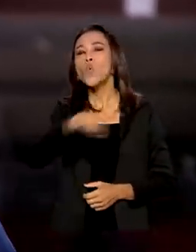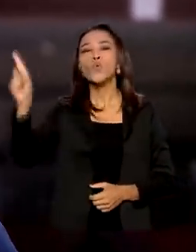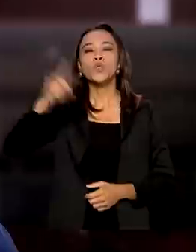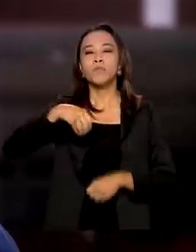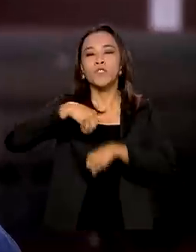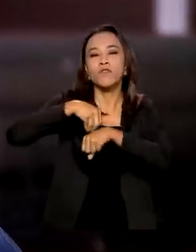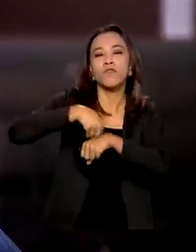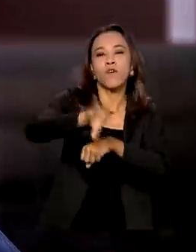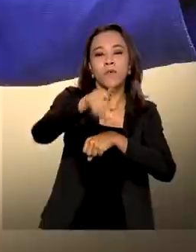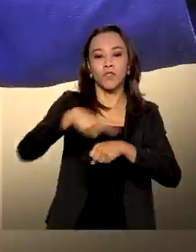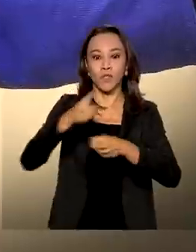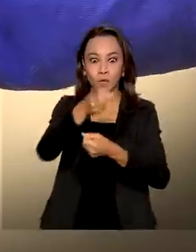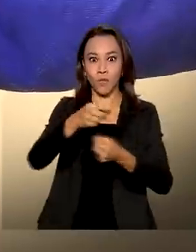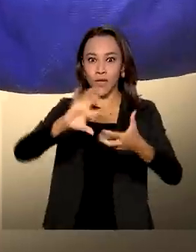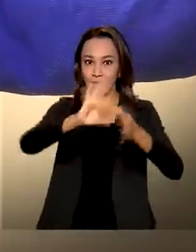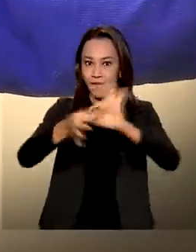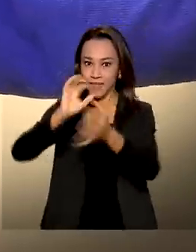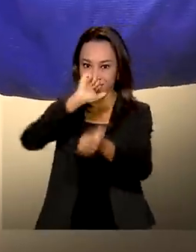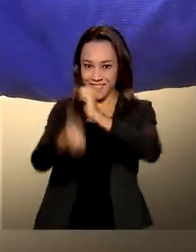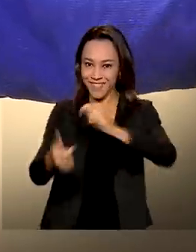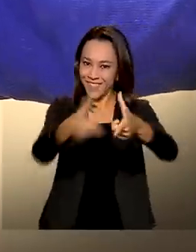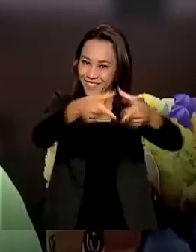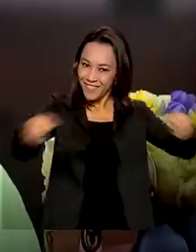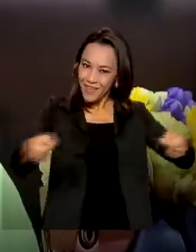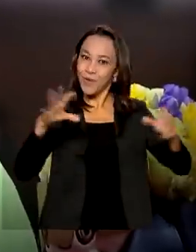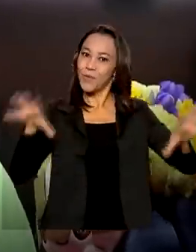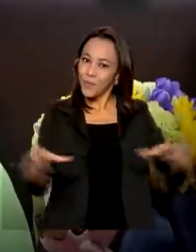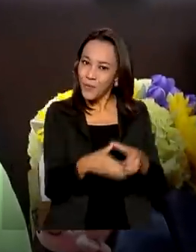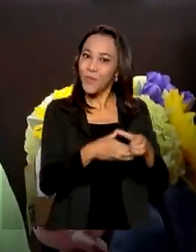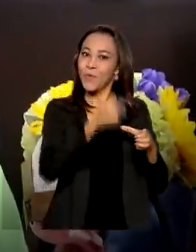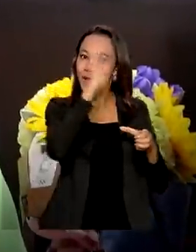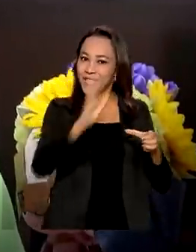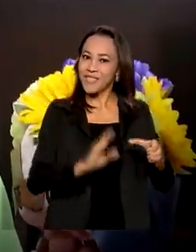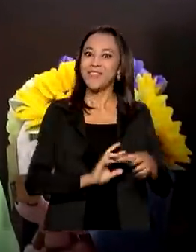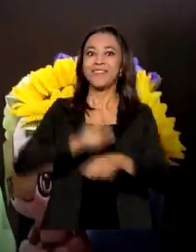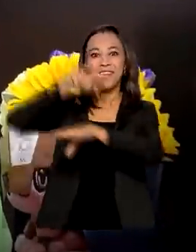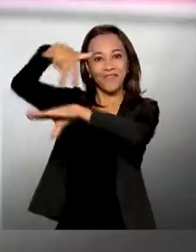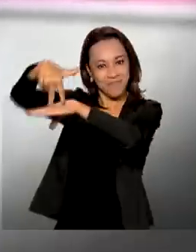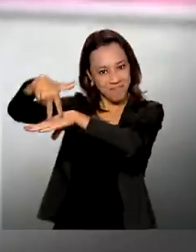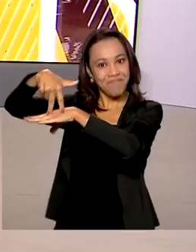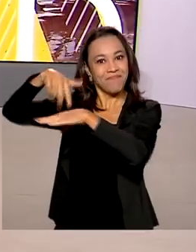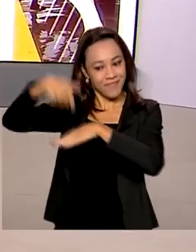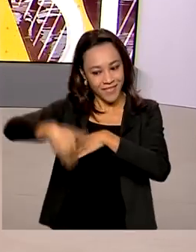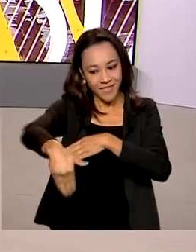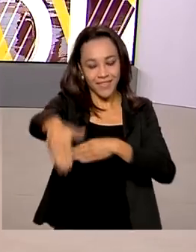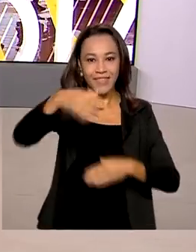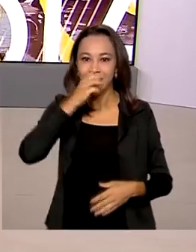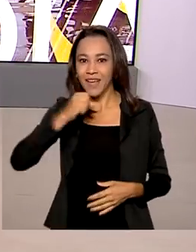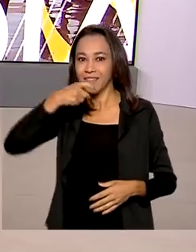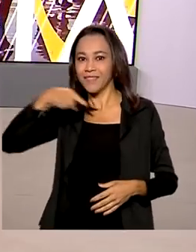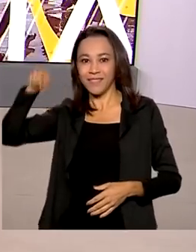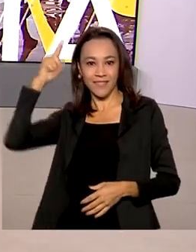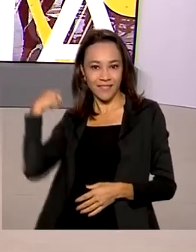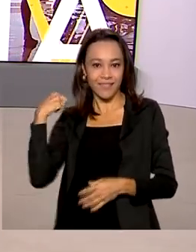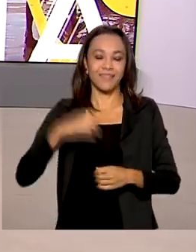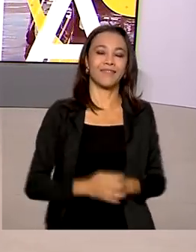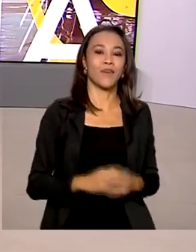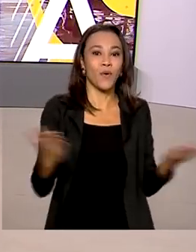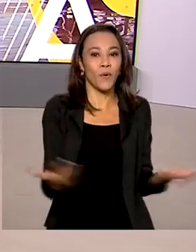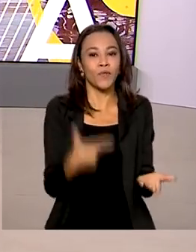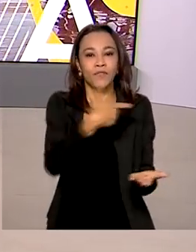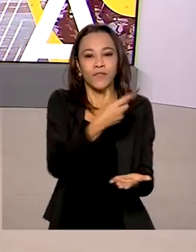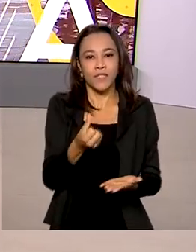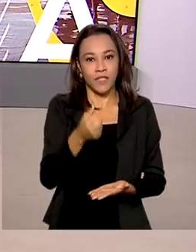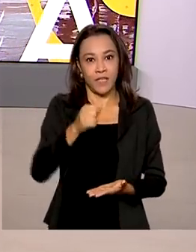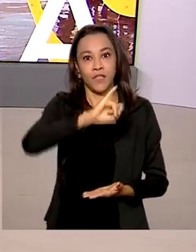sobre os Jogos Olímpicos de Tóquio. Os brasileiros subiram no pódio neste fim de semana. Segunda-feira, 26 de